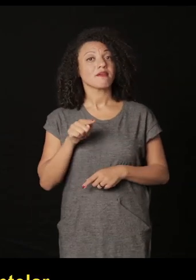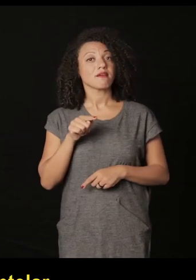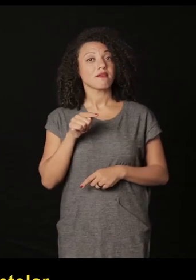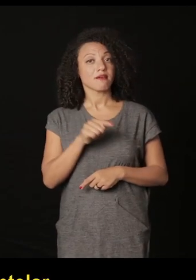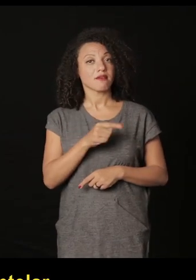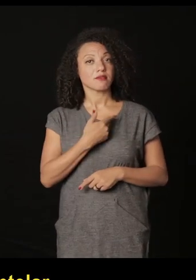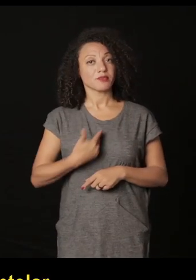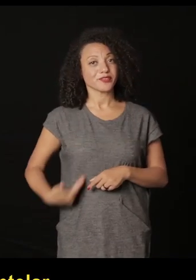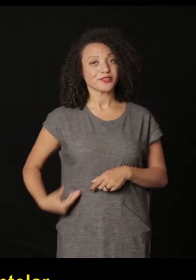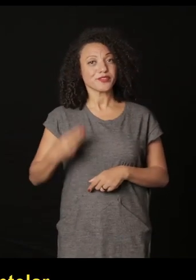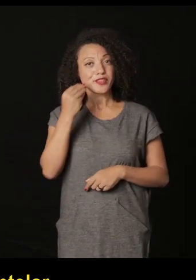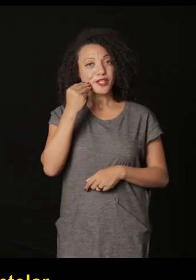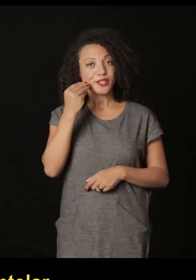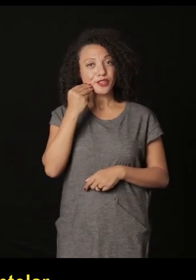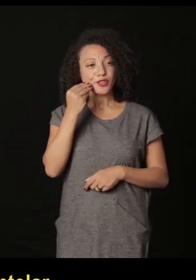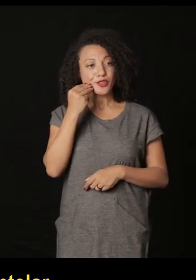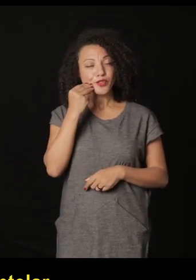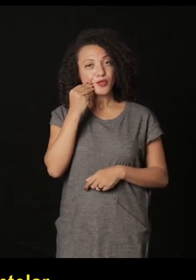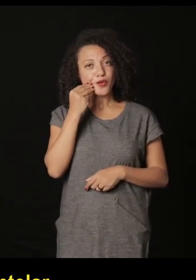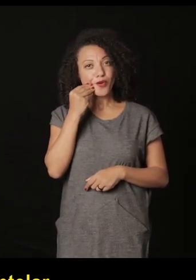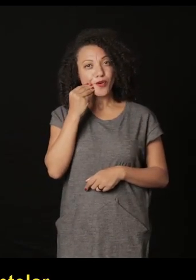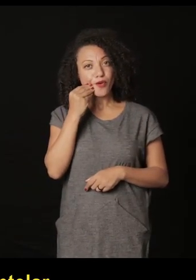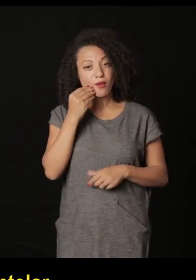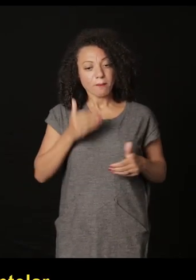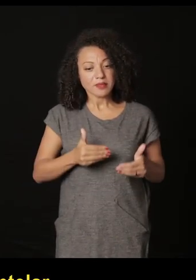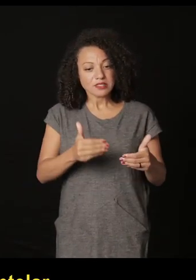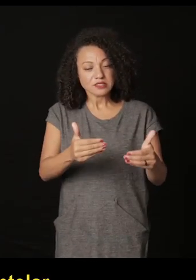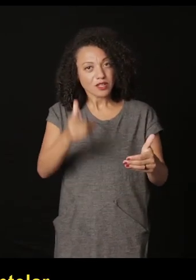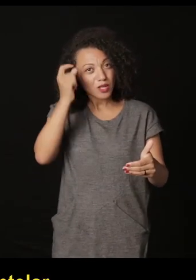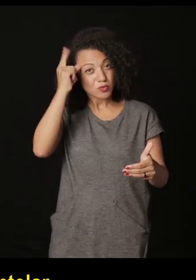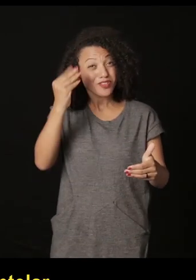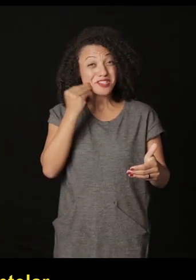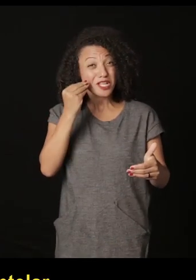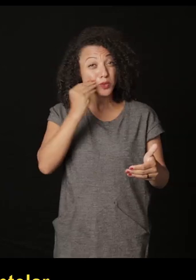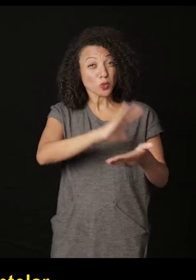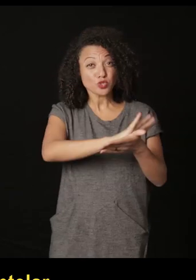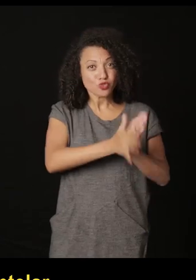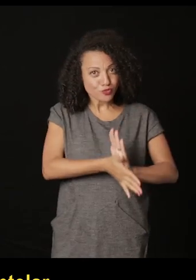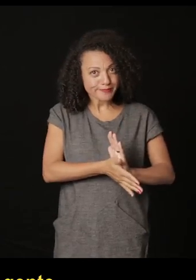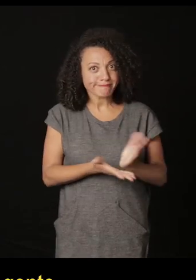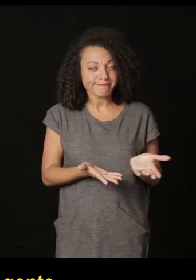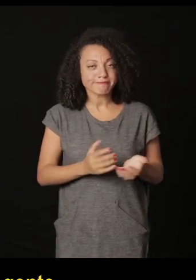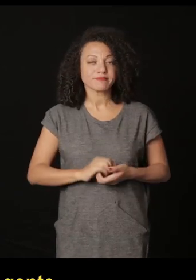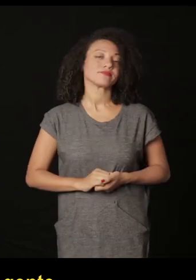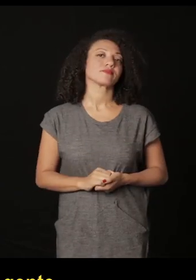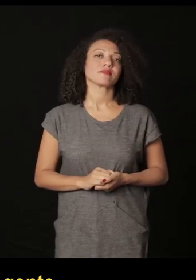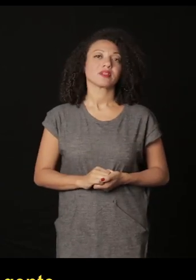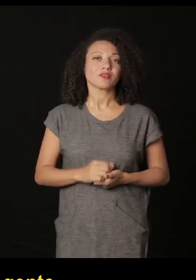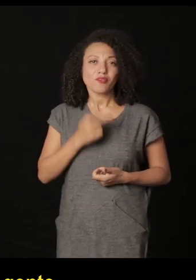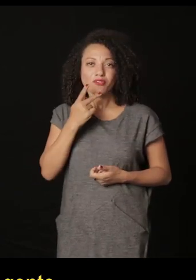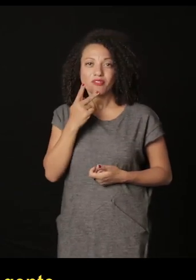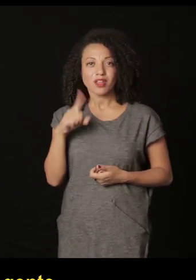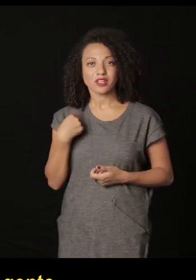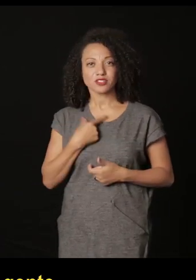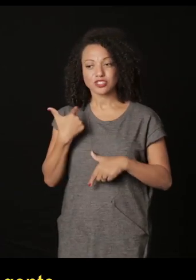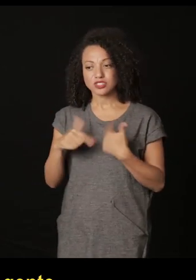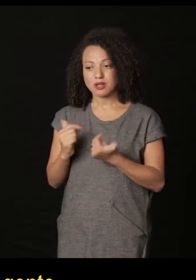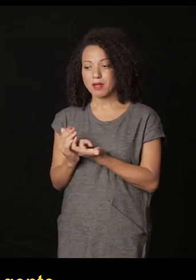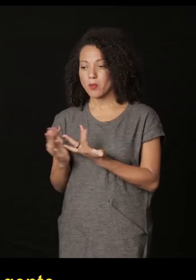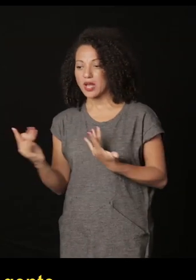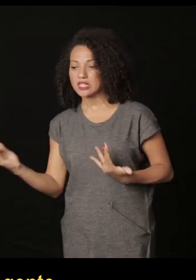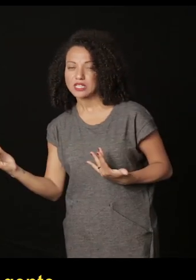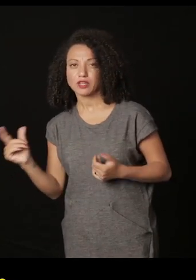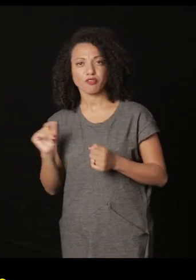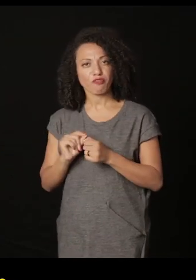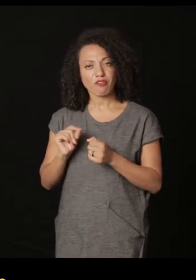e que inclusive tentou desmantelar o Ministério da Cultura quer dizer falar sobre o que a gente faz